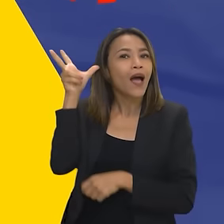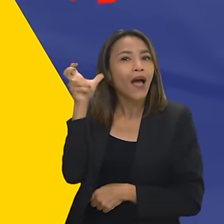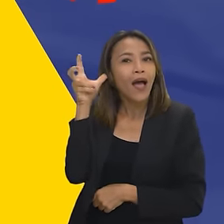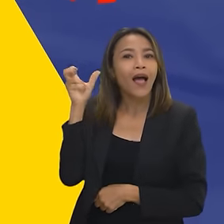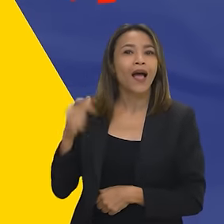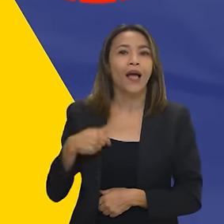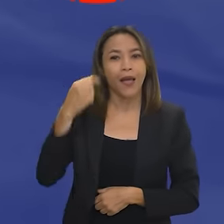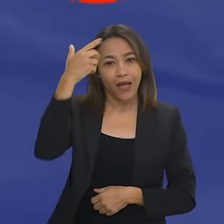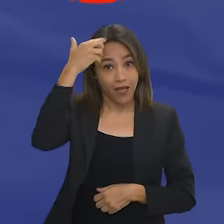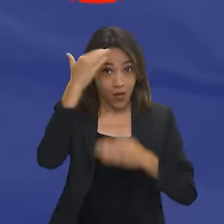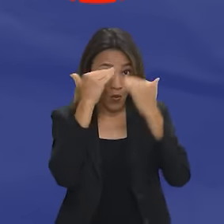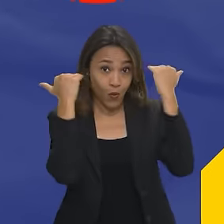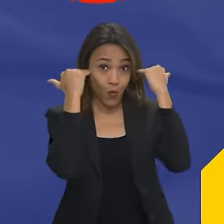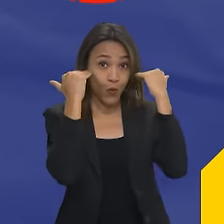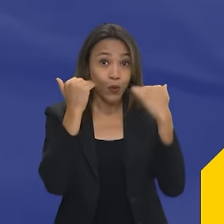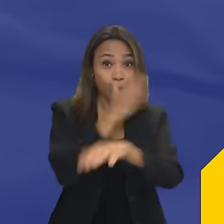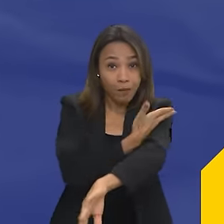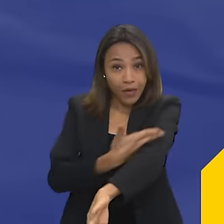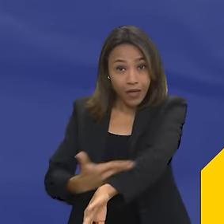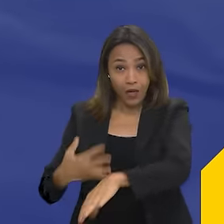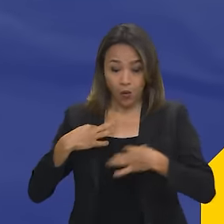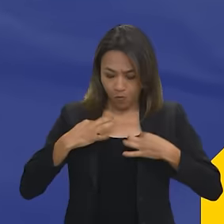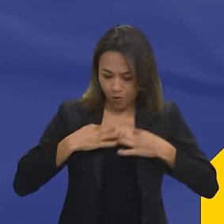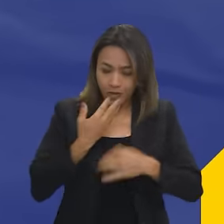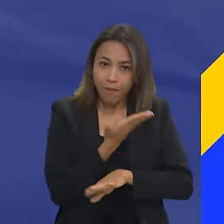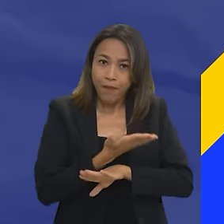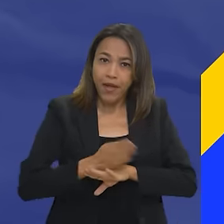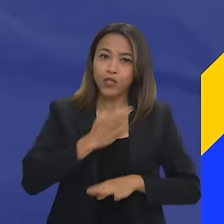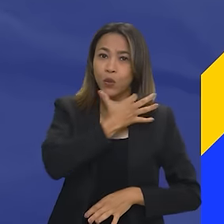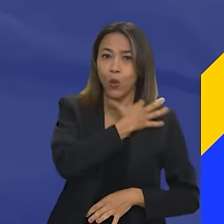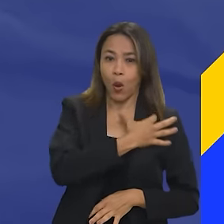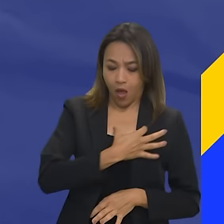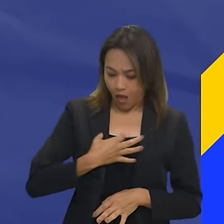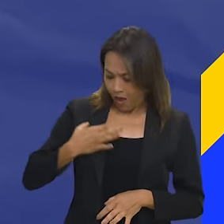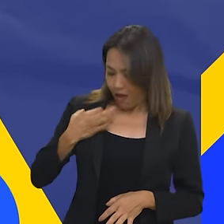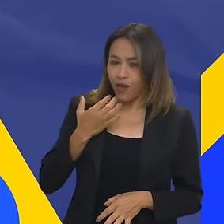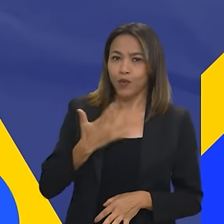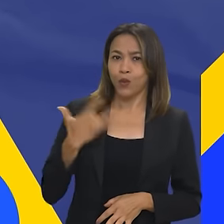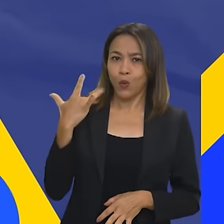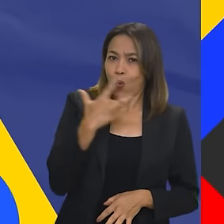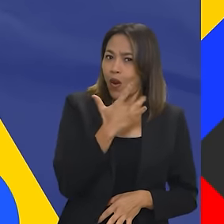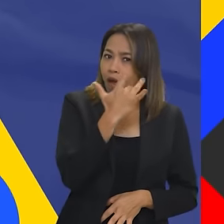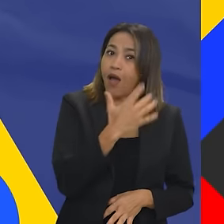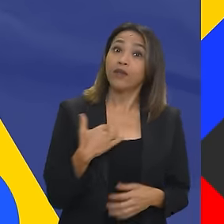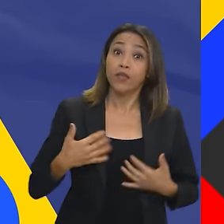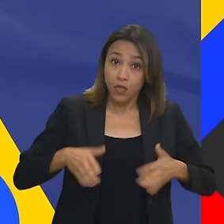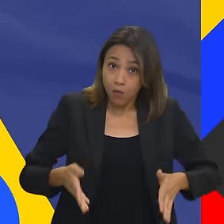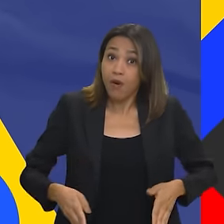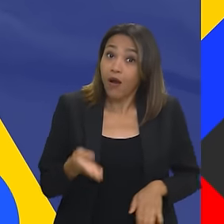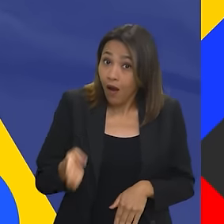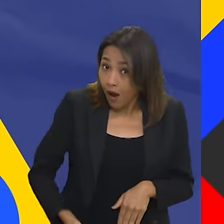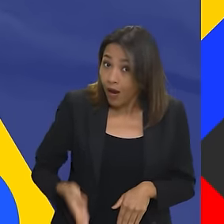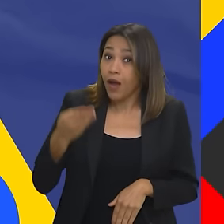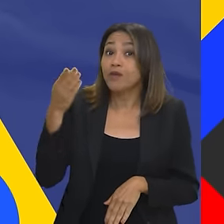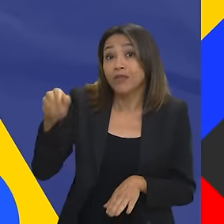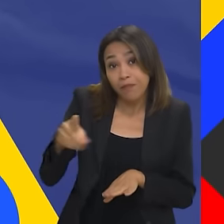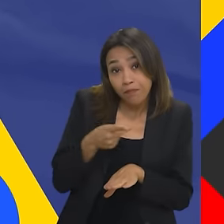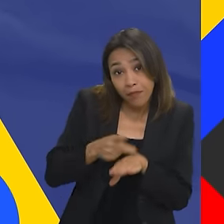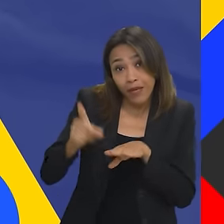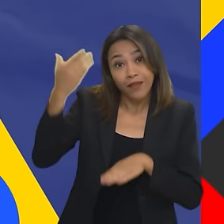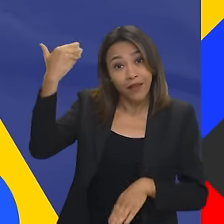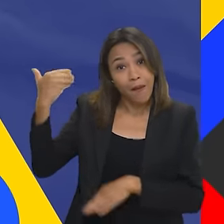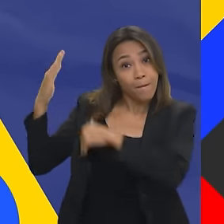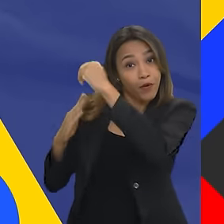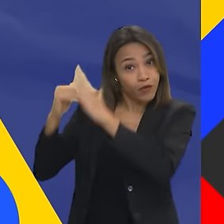cabelos ruivos e curtos. Estou vestindo uma blusa bege e um colar preto com círculos dourados e uma calça também preta. Eu sou